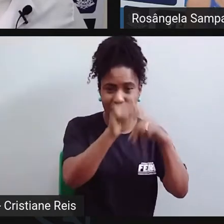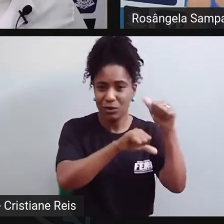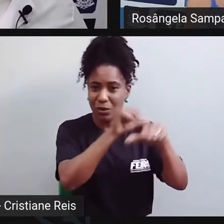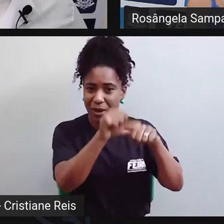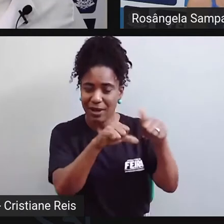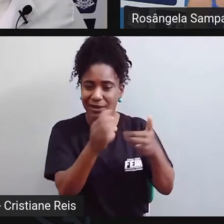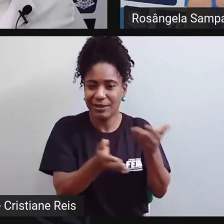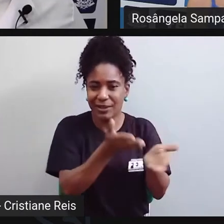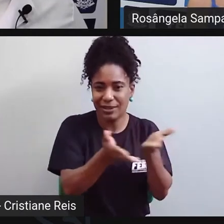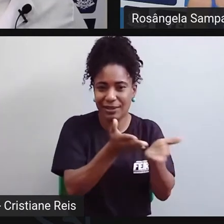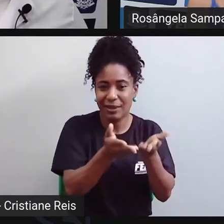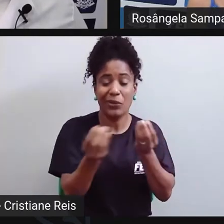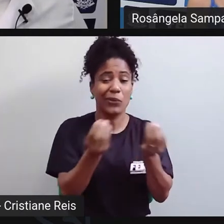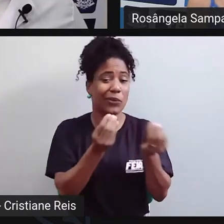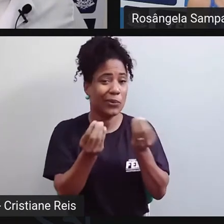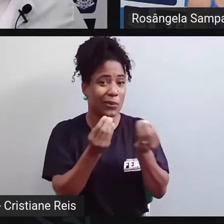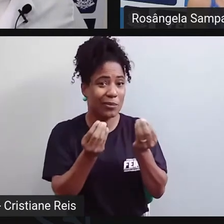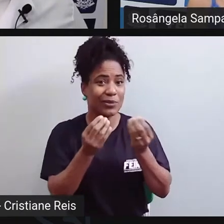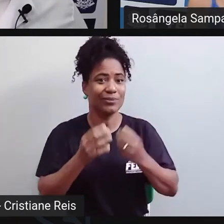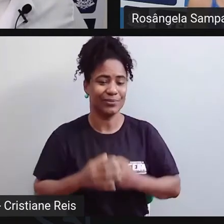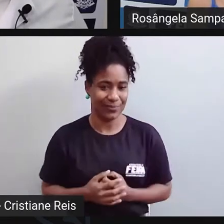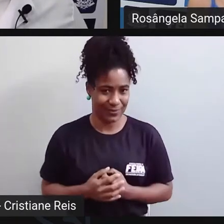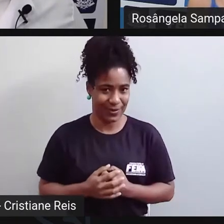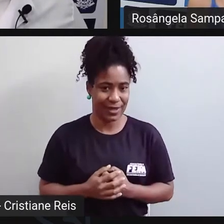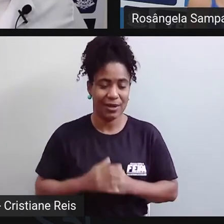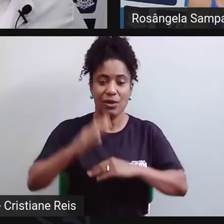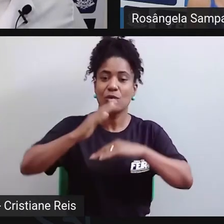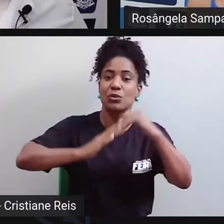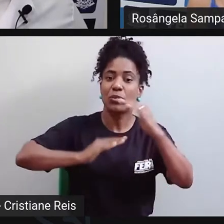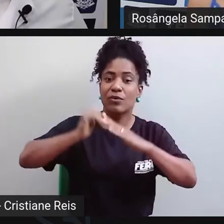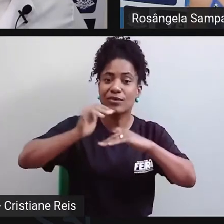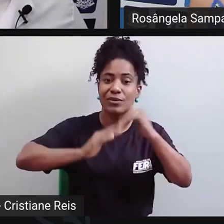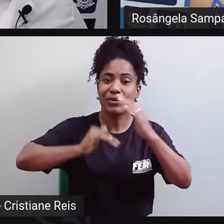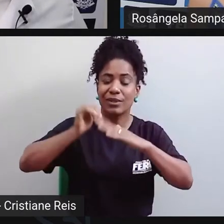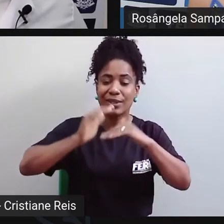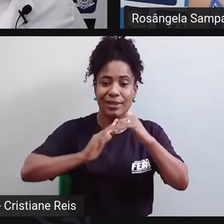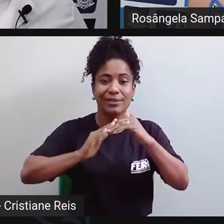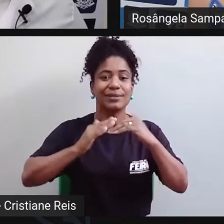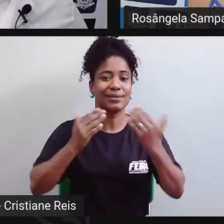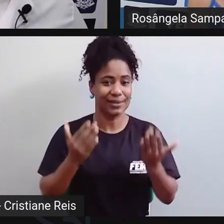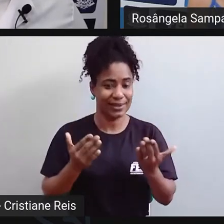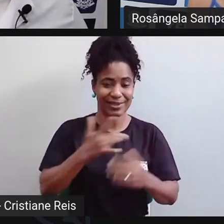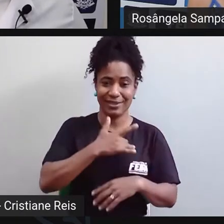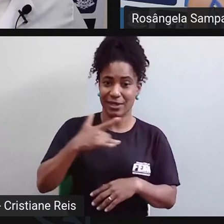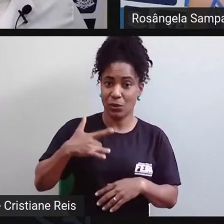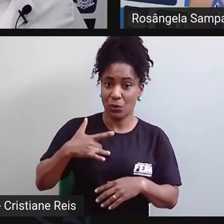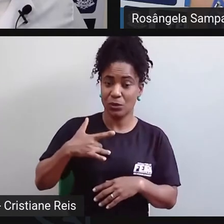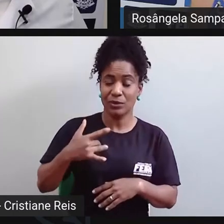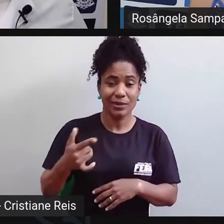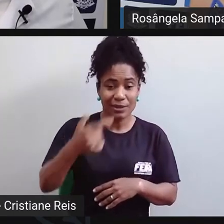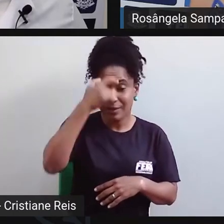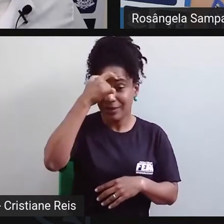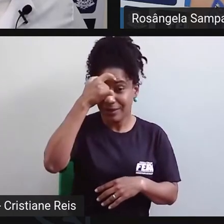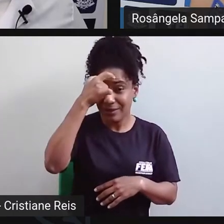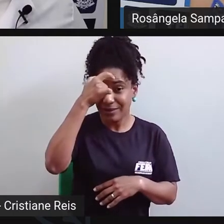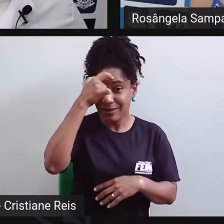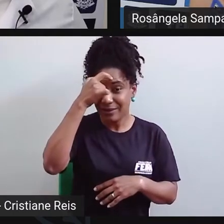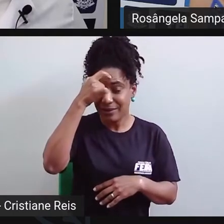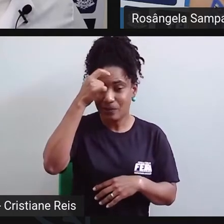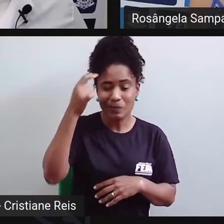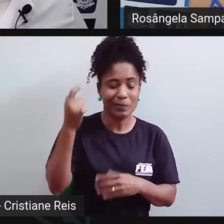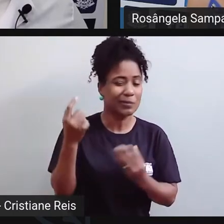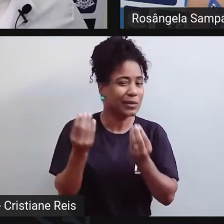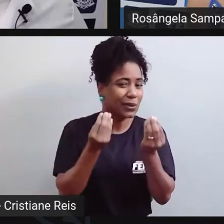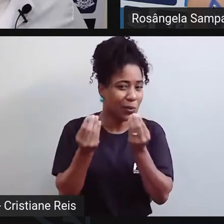tratamento. E os profissionais de saúde mental começam a se unir e batalhar para que isso